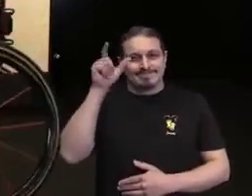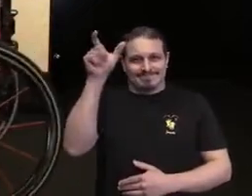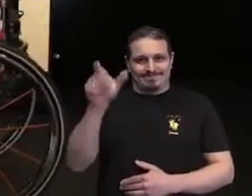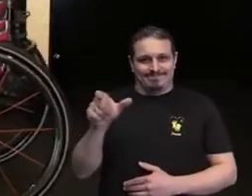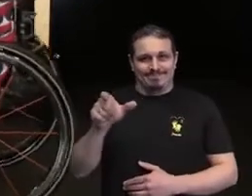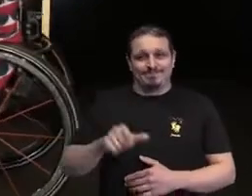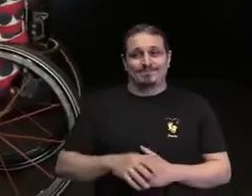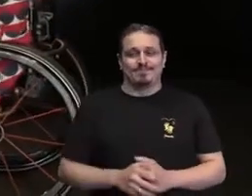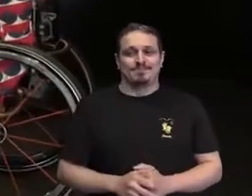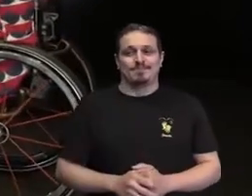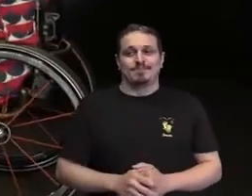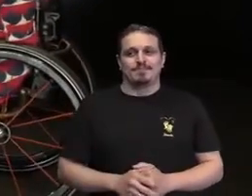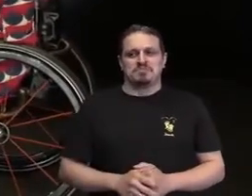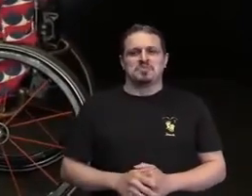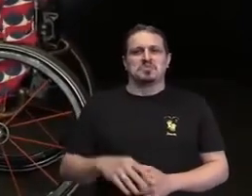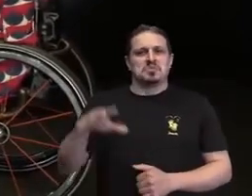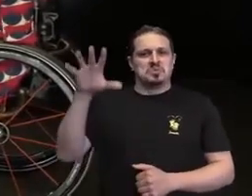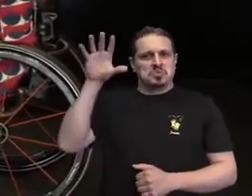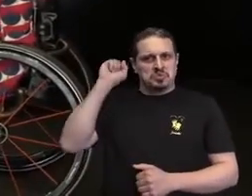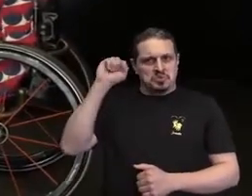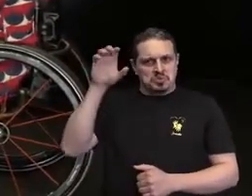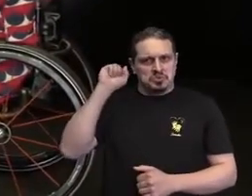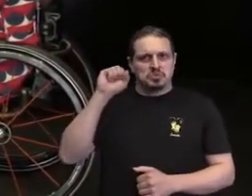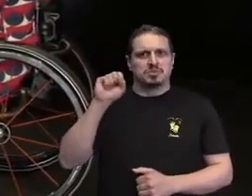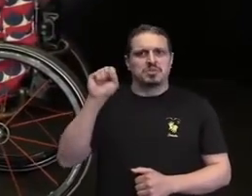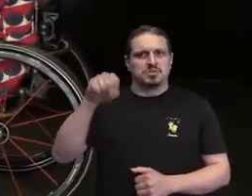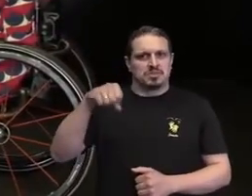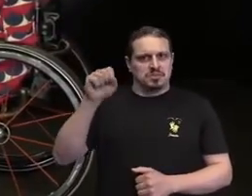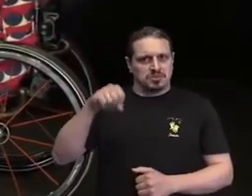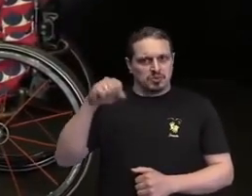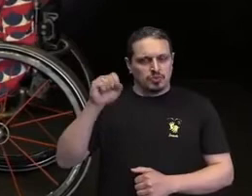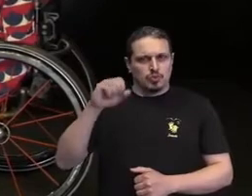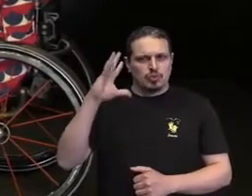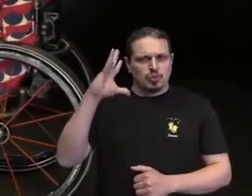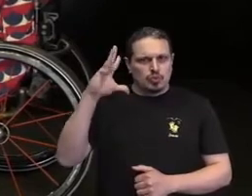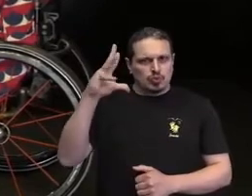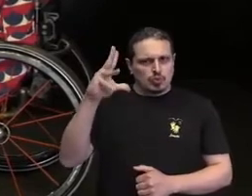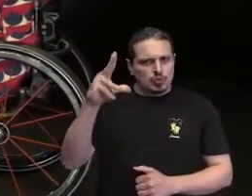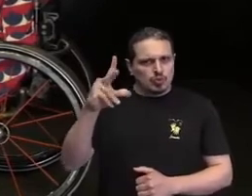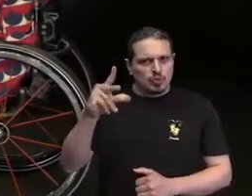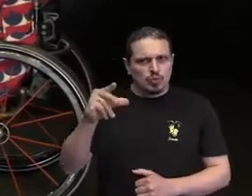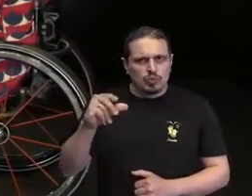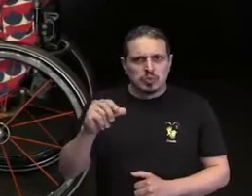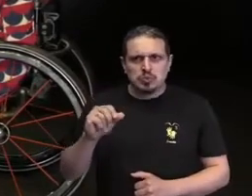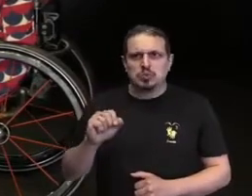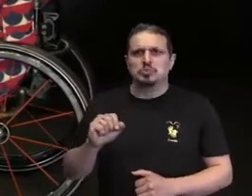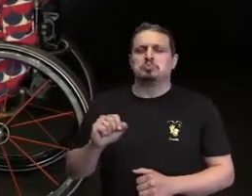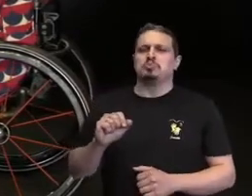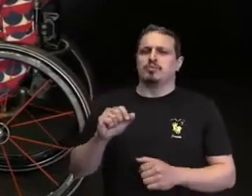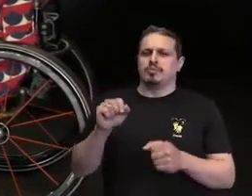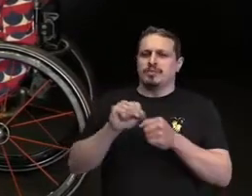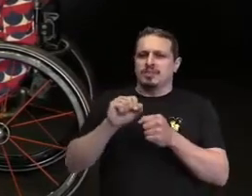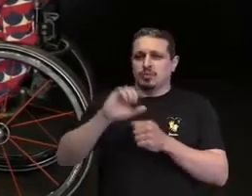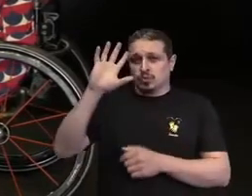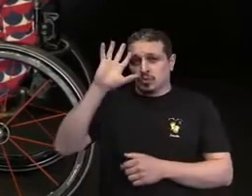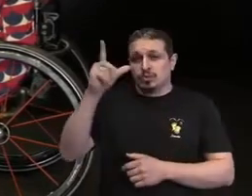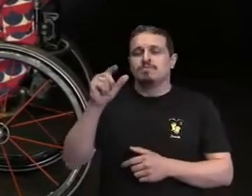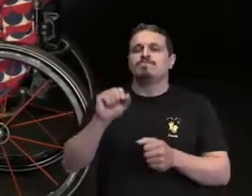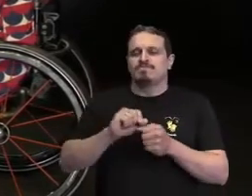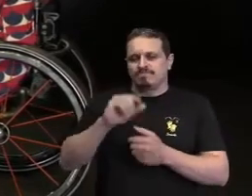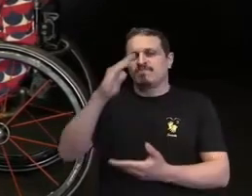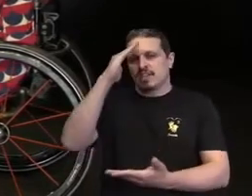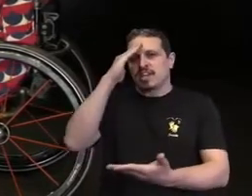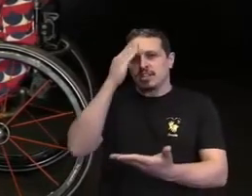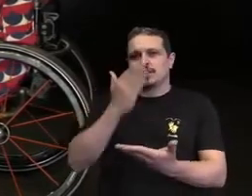Eu ouço Tabata, eu ouço você, eu ouço tudo aquilo que antes acontecia e é claro, acredito que uma das